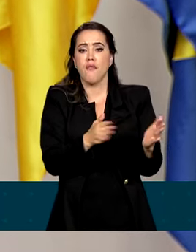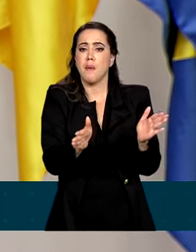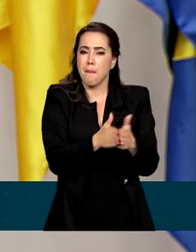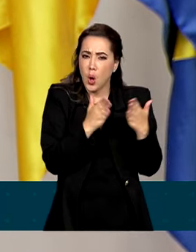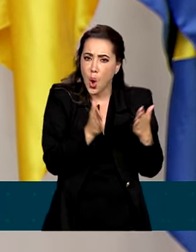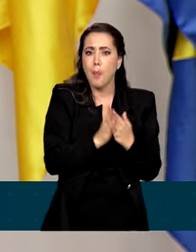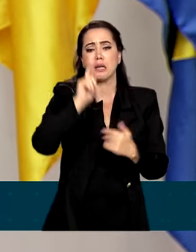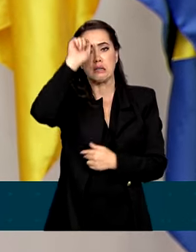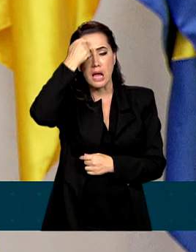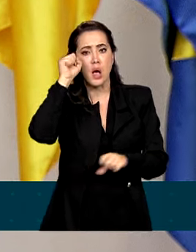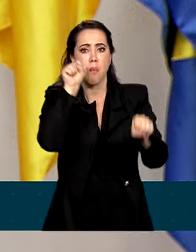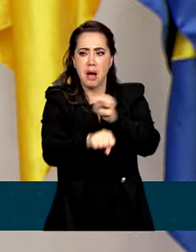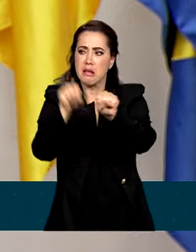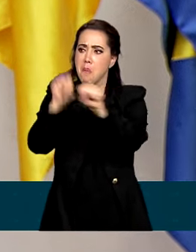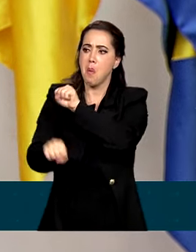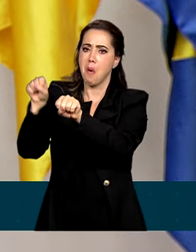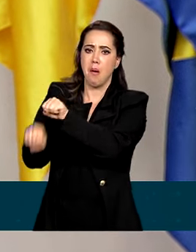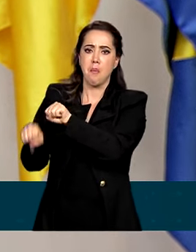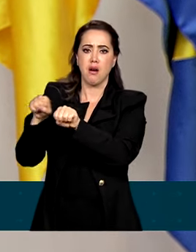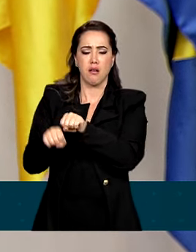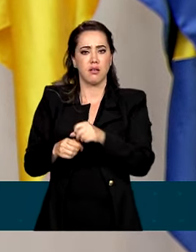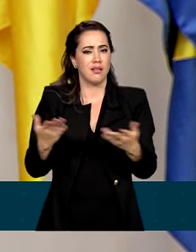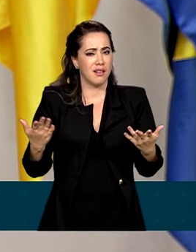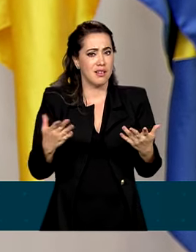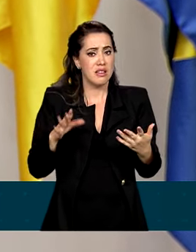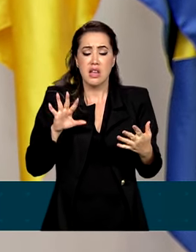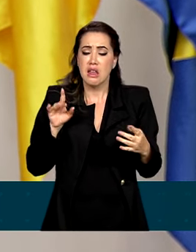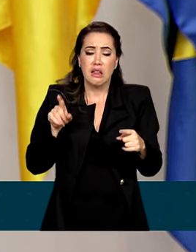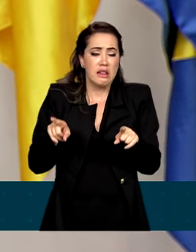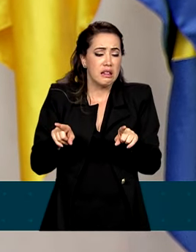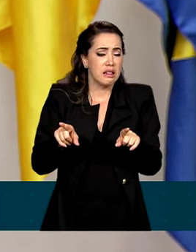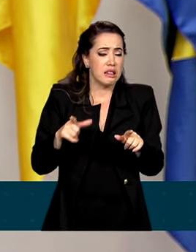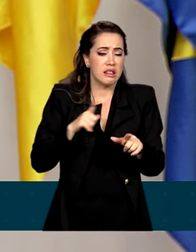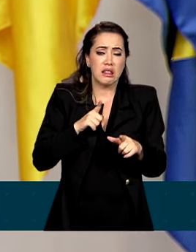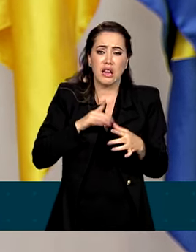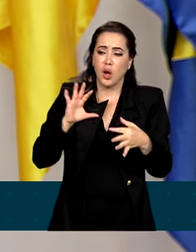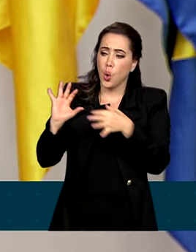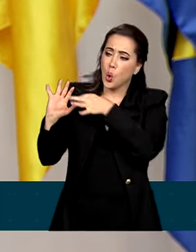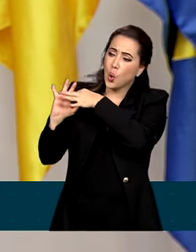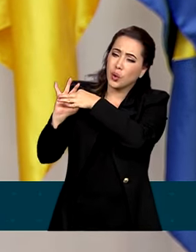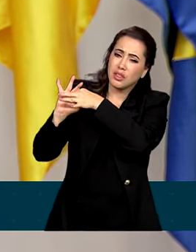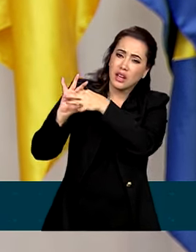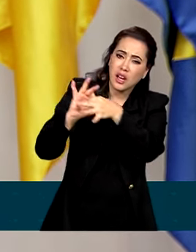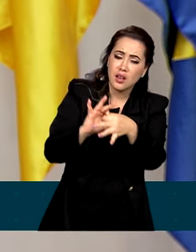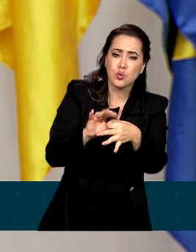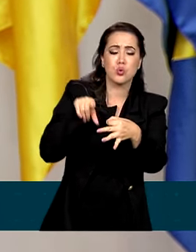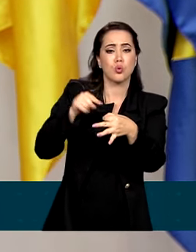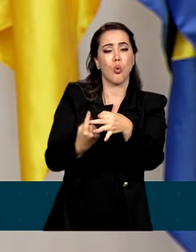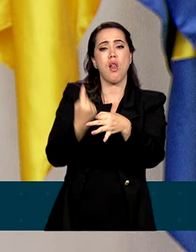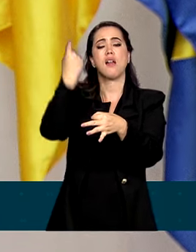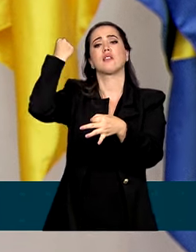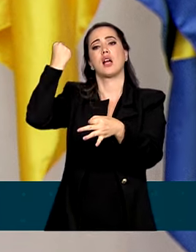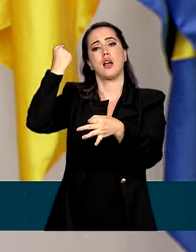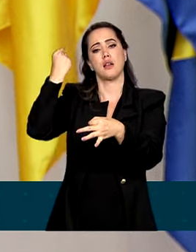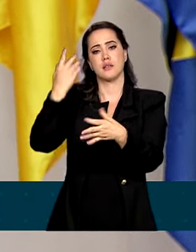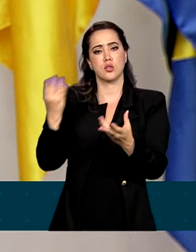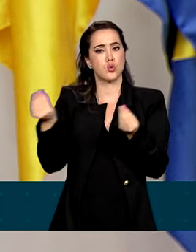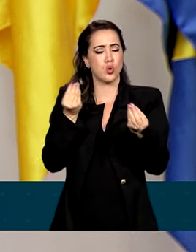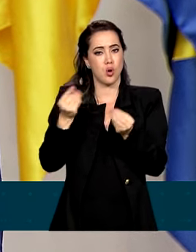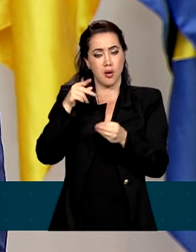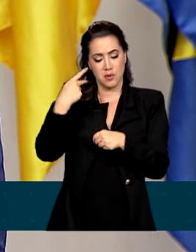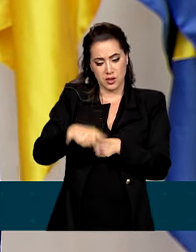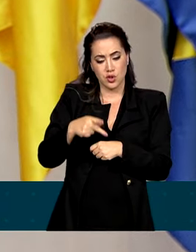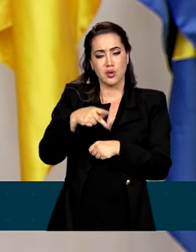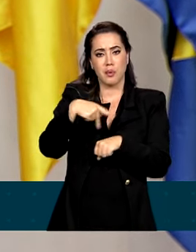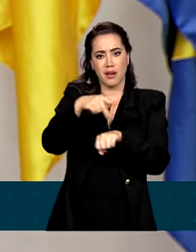indissociáveis das formas pelas quais esse país foi construído e de como contamos essa história. Nosso